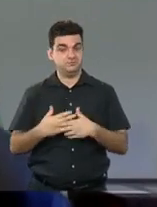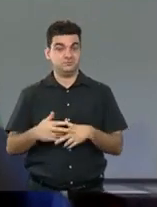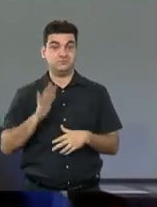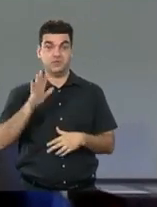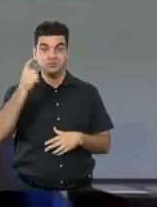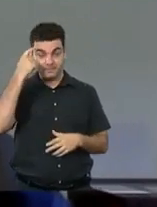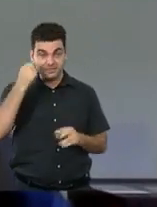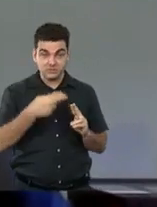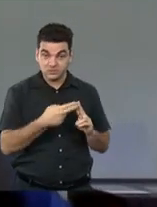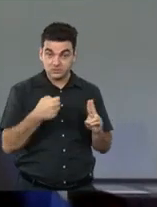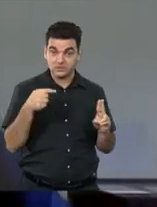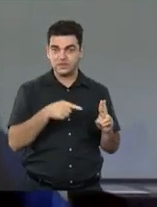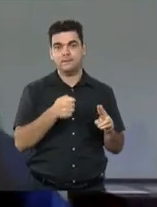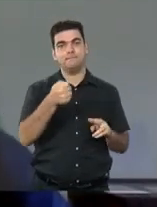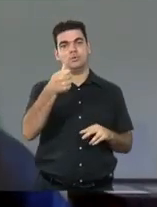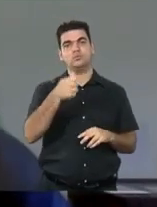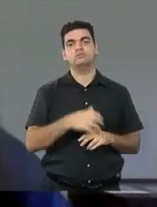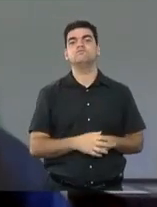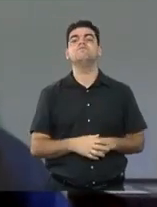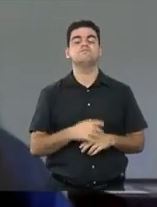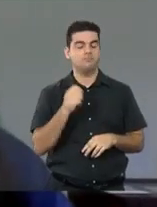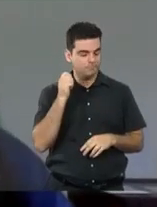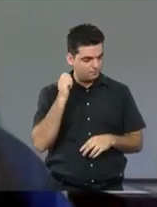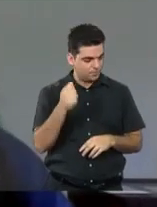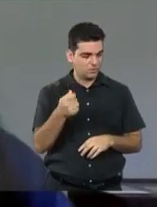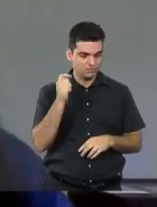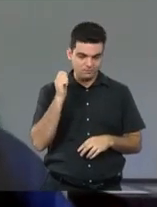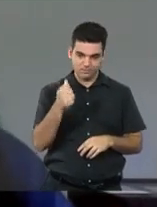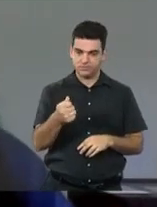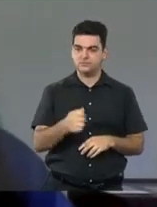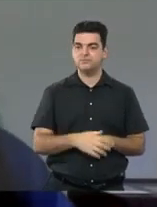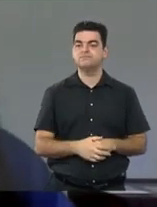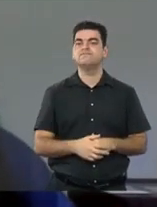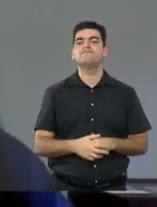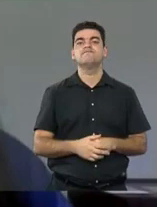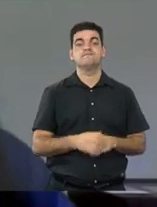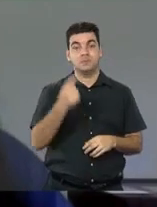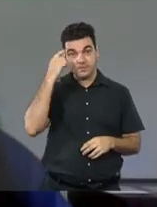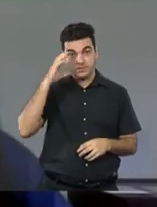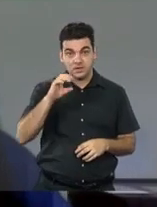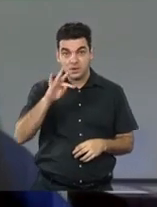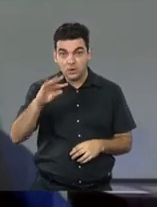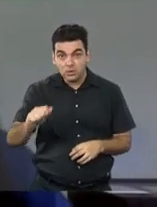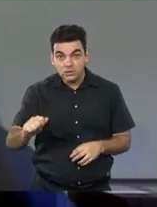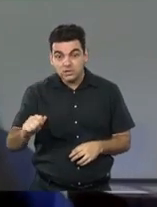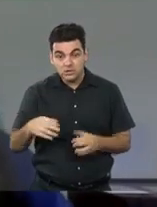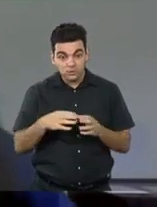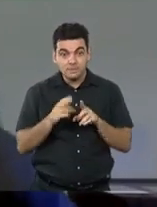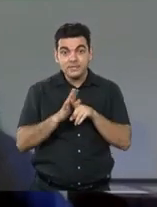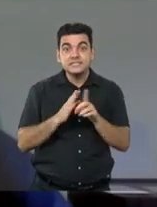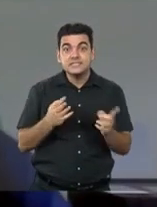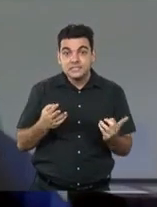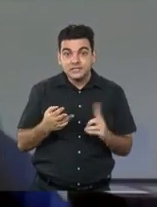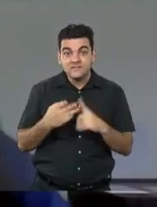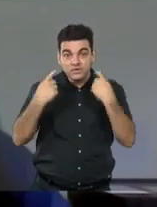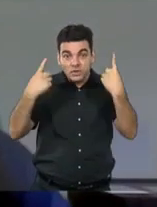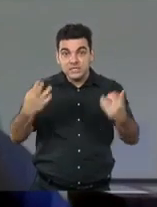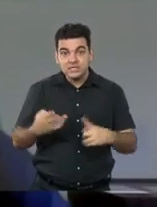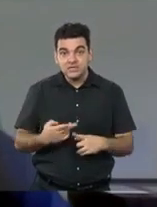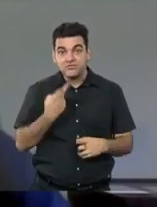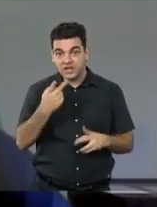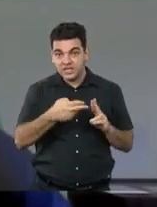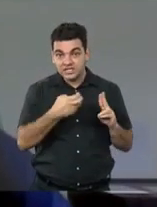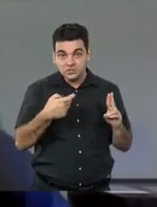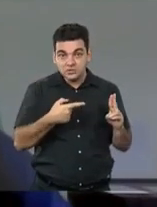indígena, quase que não aparece no sistema de quadros, no sistema de pesquisa, no sistema de violência,